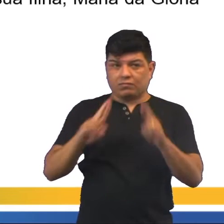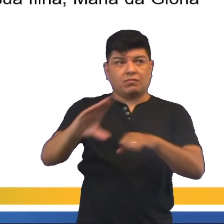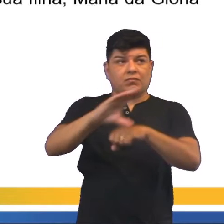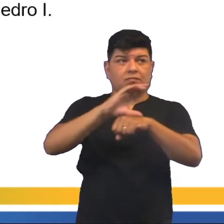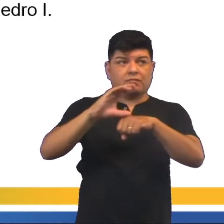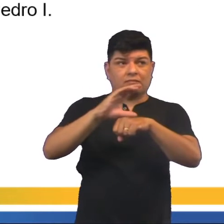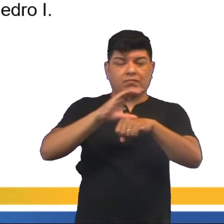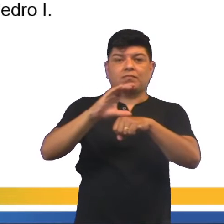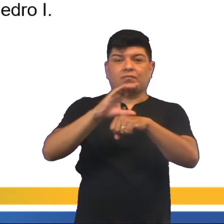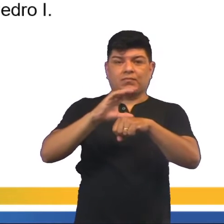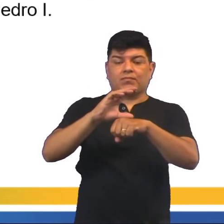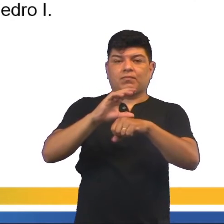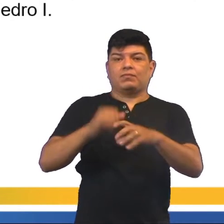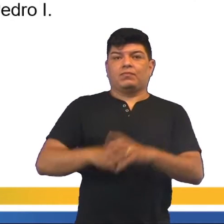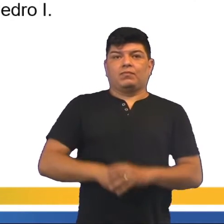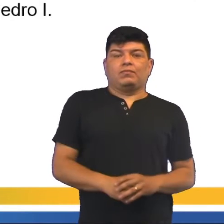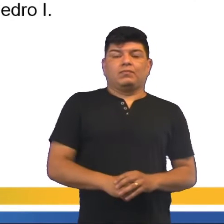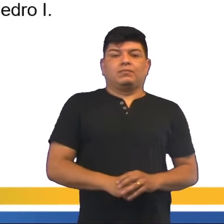Constituição.